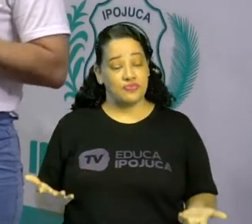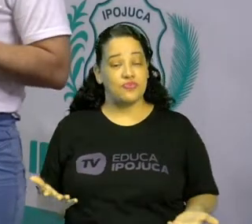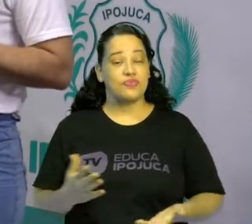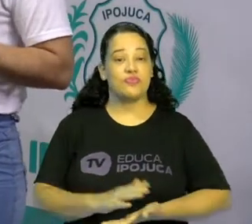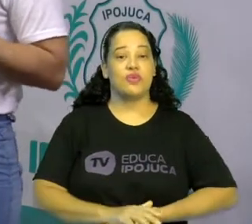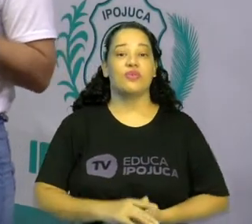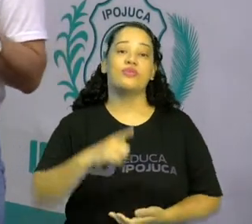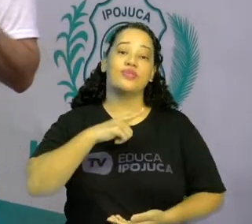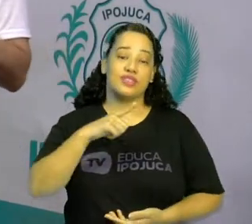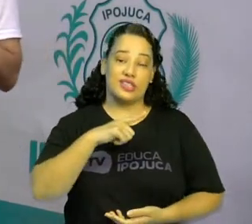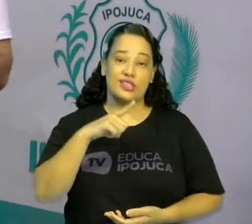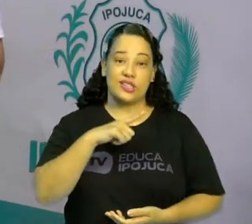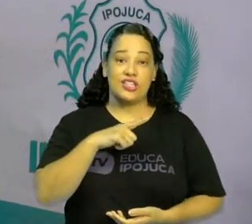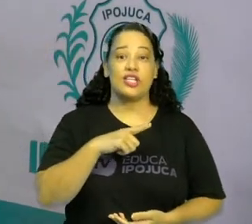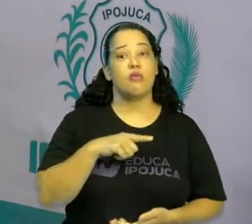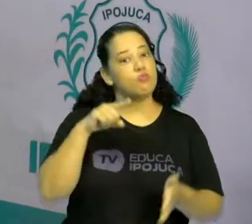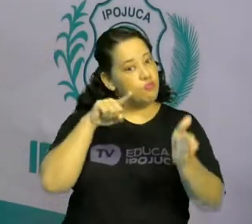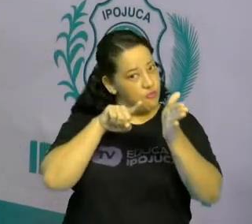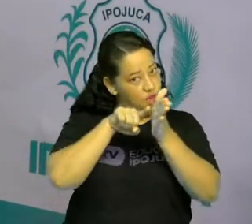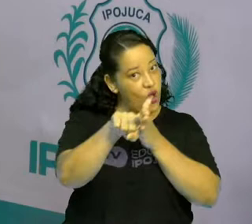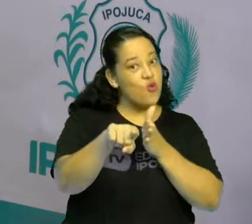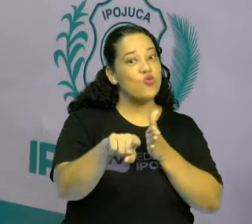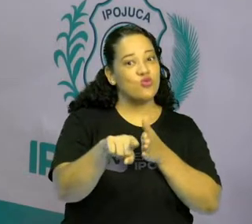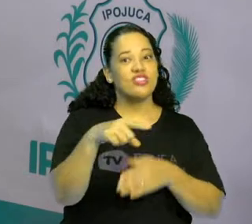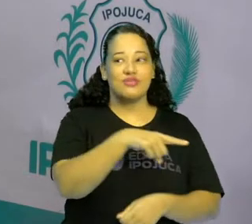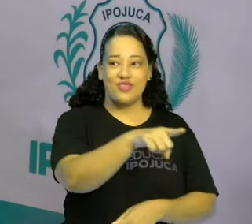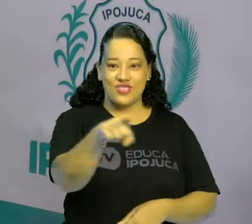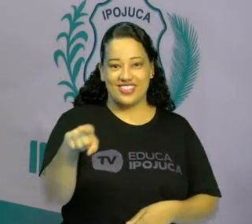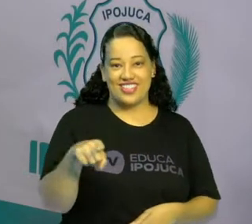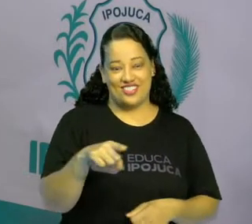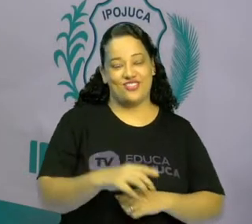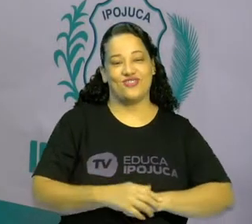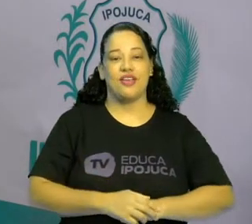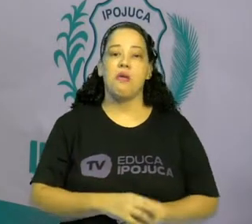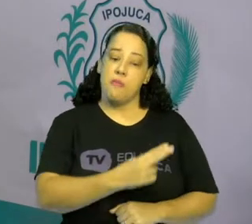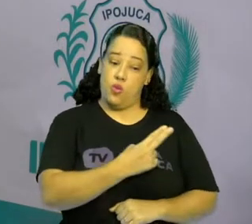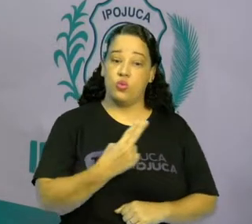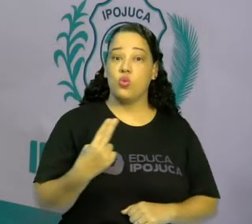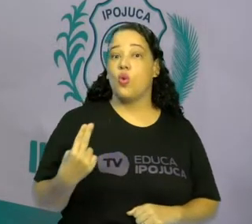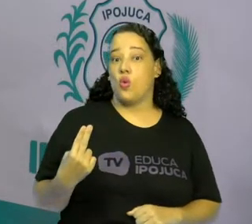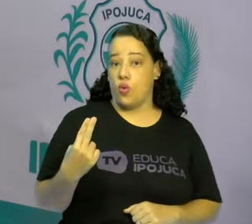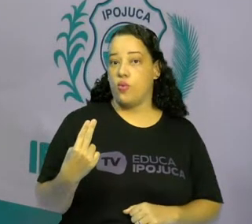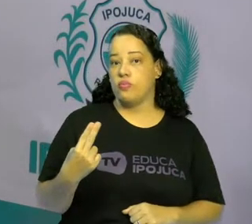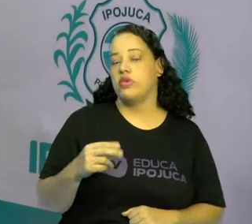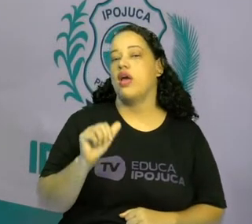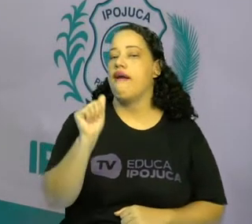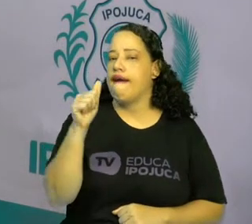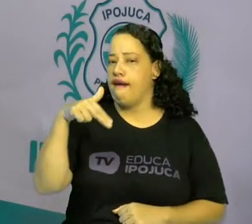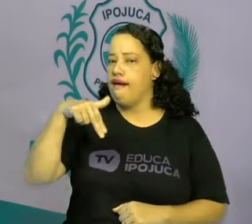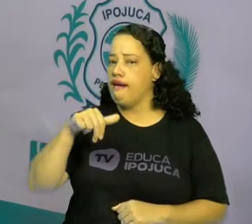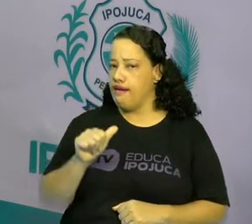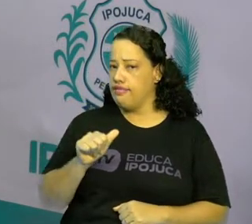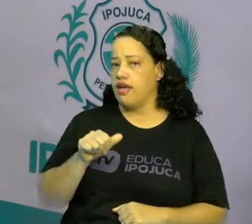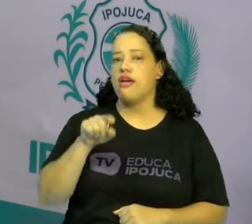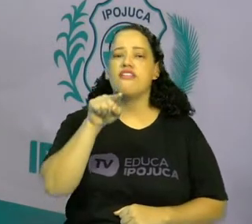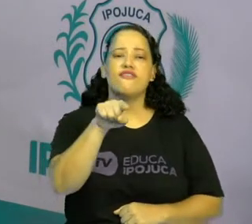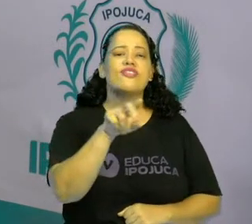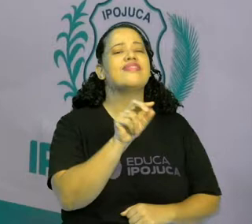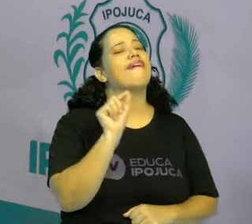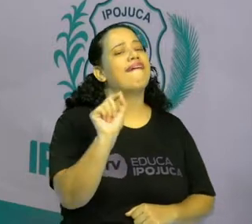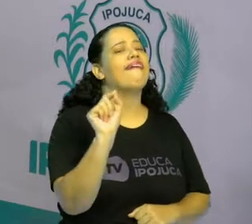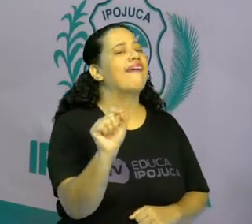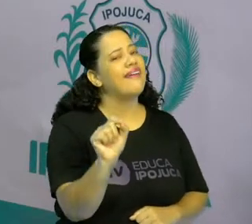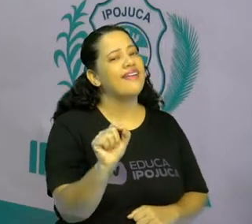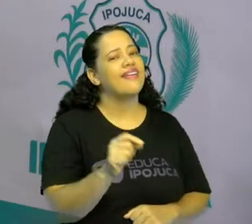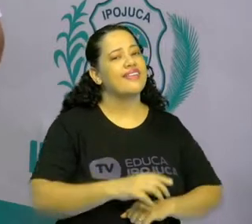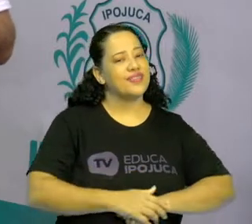temos aqui algumas perguntas para vocês. Meu nome é Ana e você, quem é?